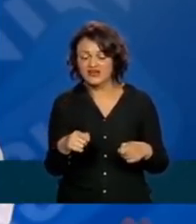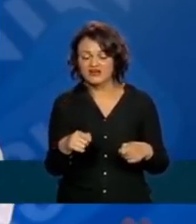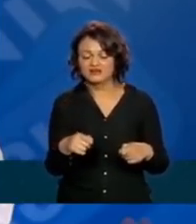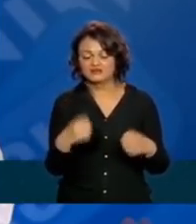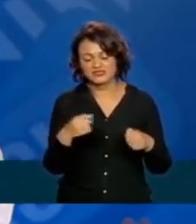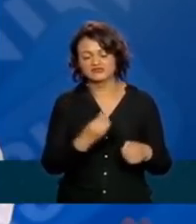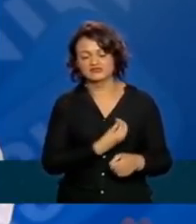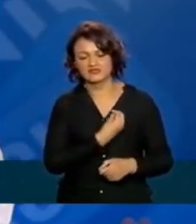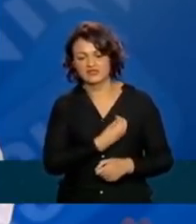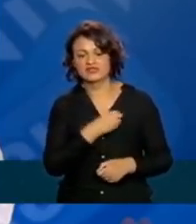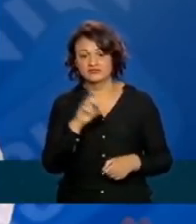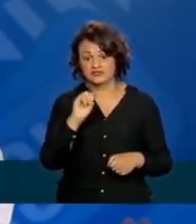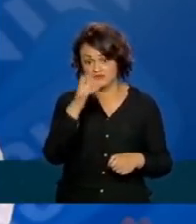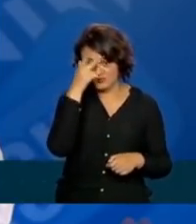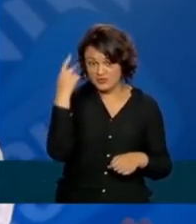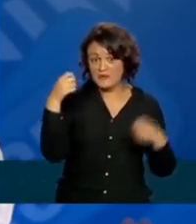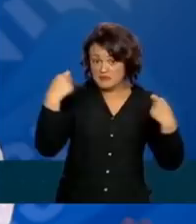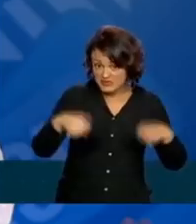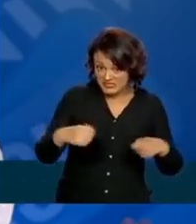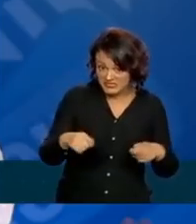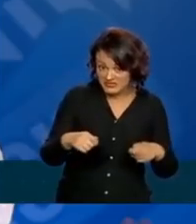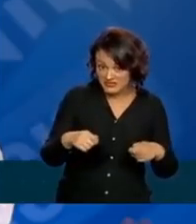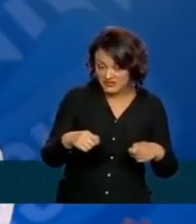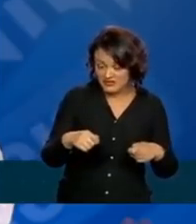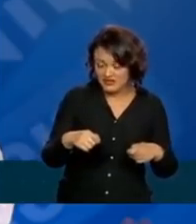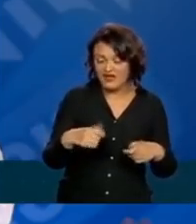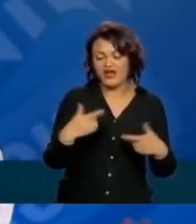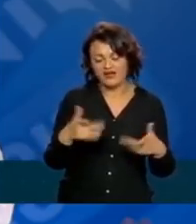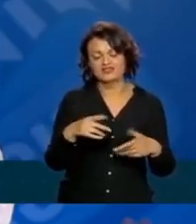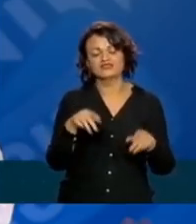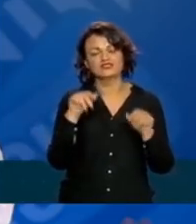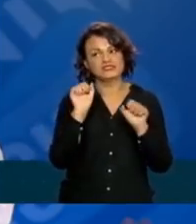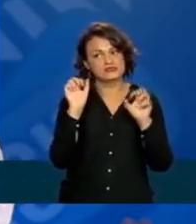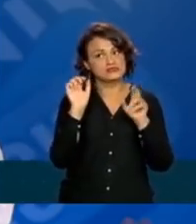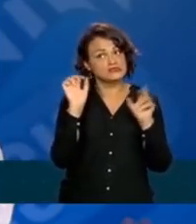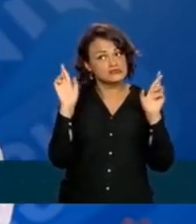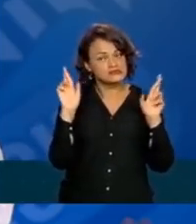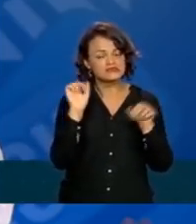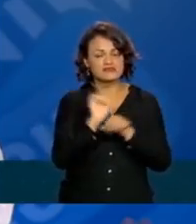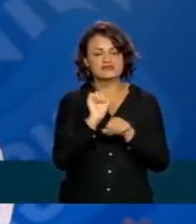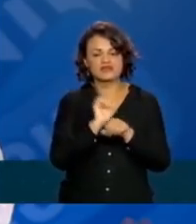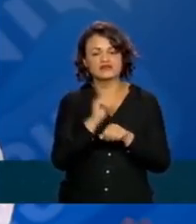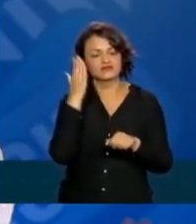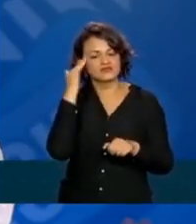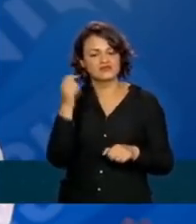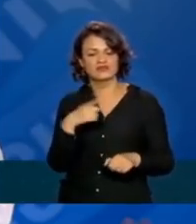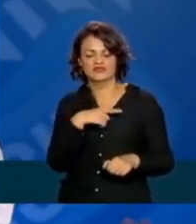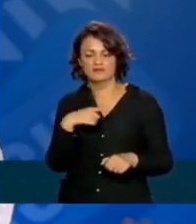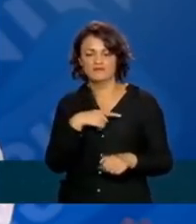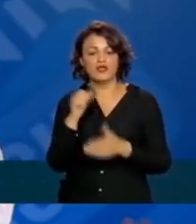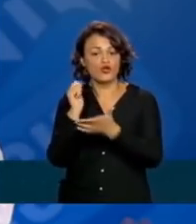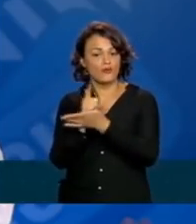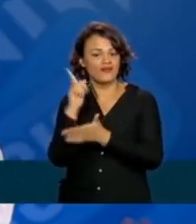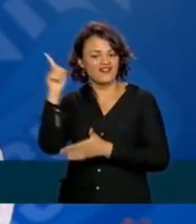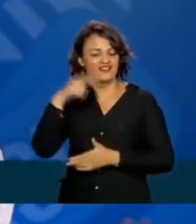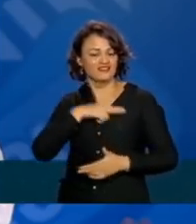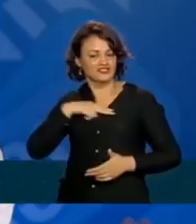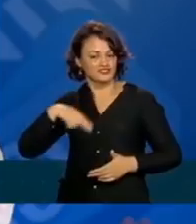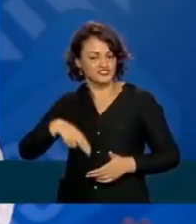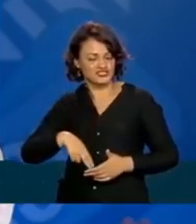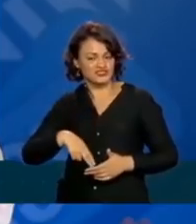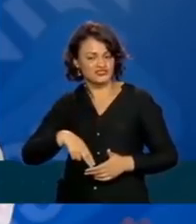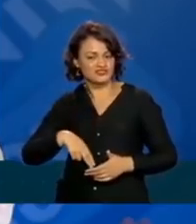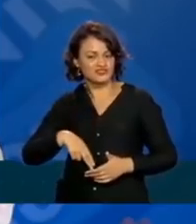mas caso necessitem, nós precisamos ter pelo menos uma perspectiva. As compras na China estão praticamente,